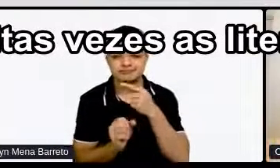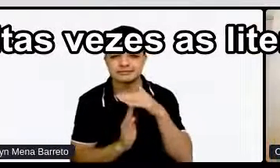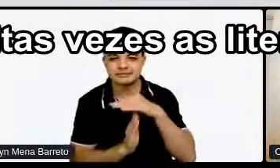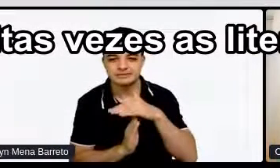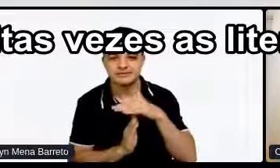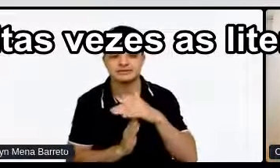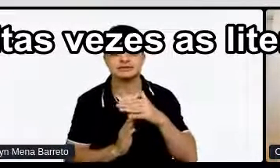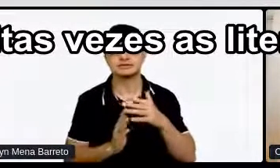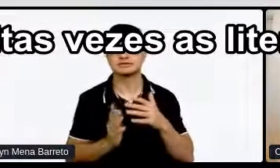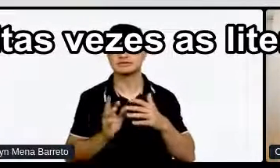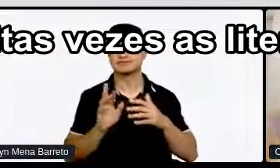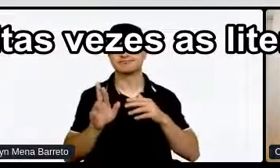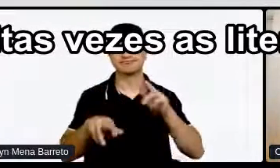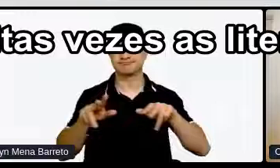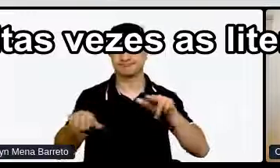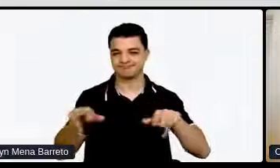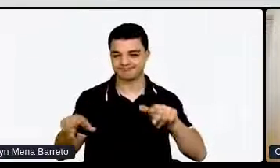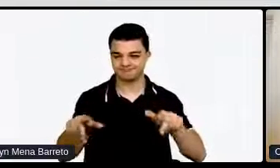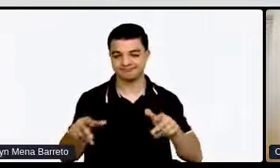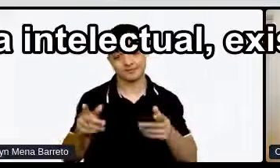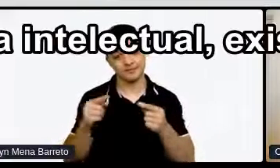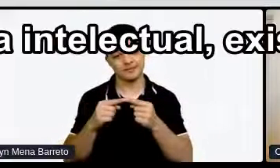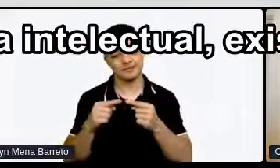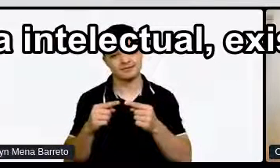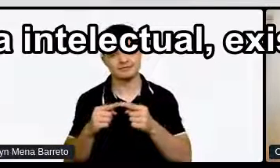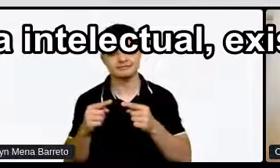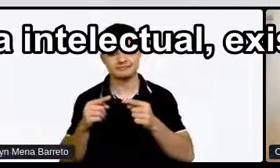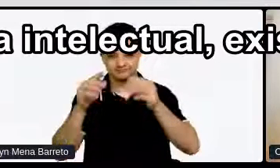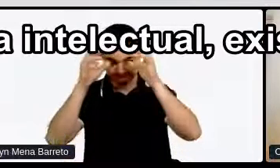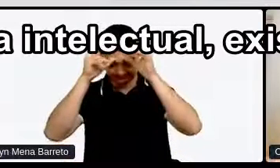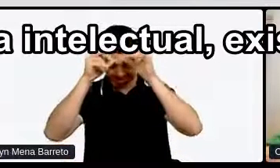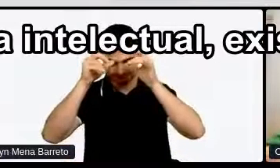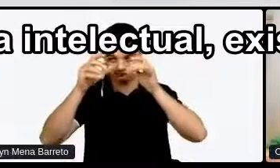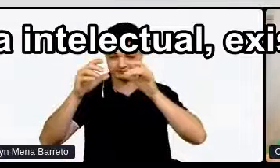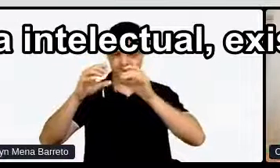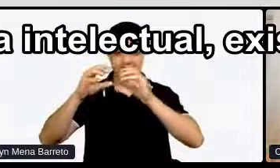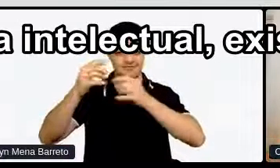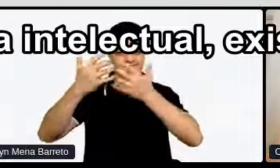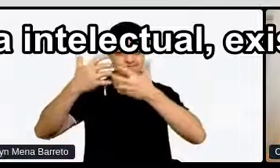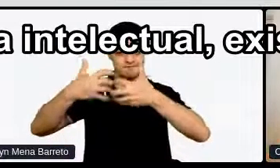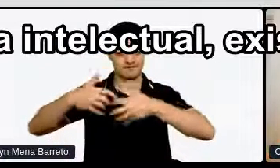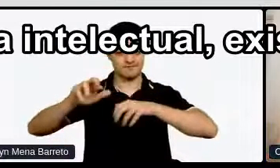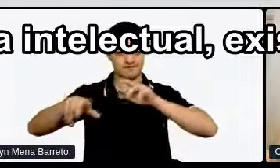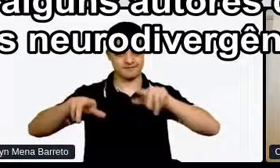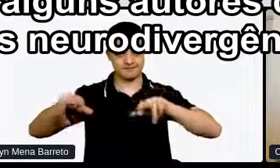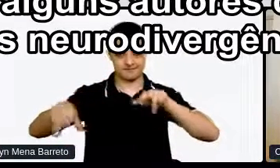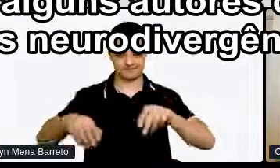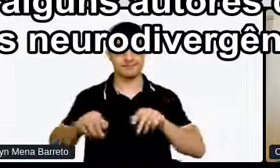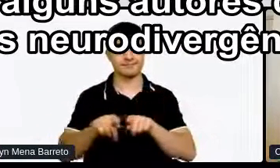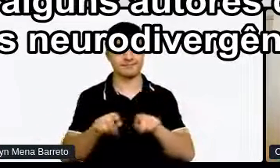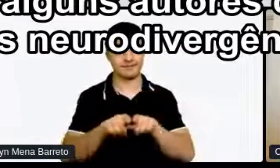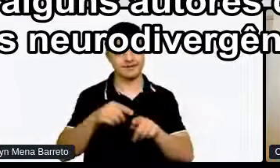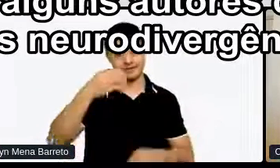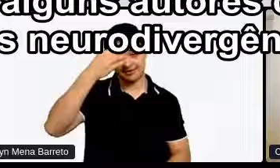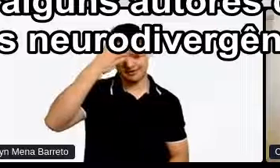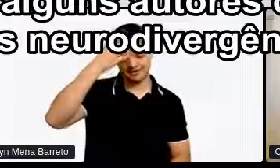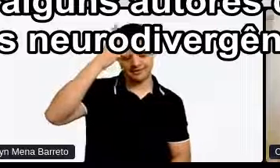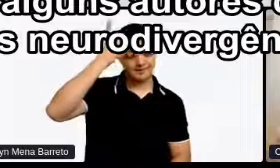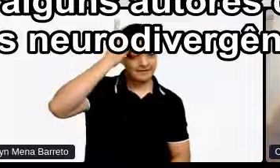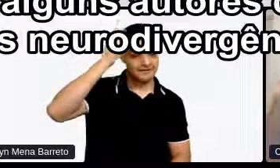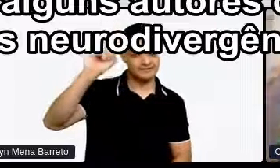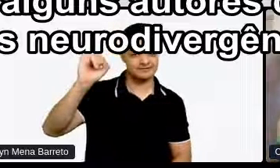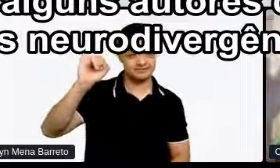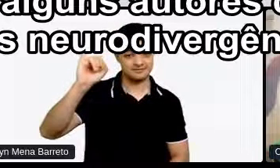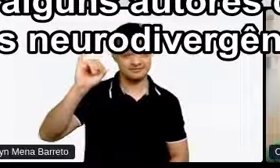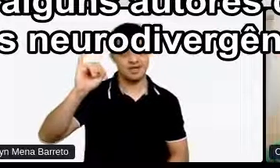Embora muitas vezes As literaturas Não o mencionem A deficiência intelectual Existe um debate Na literatura De que alguns autores Consideram